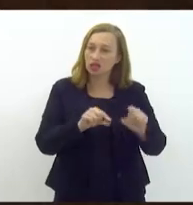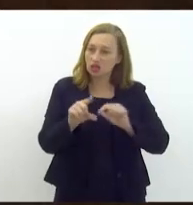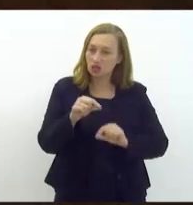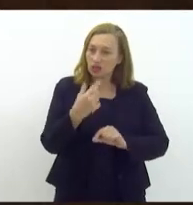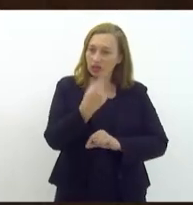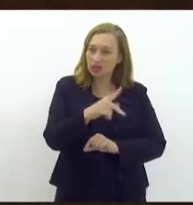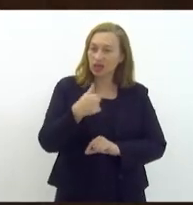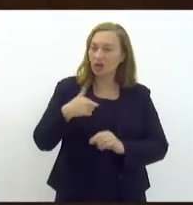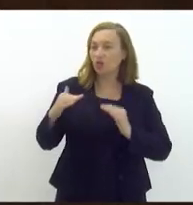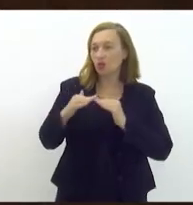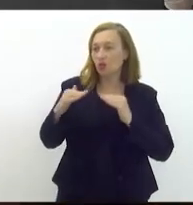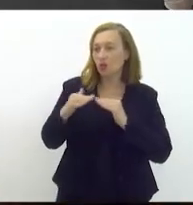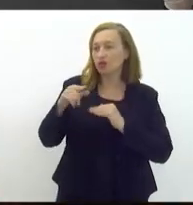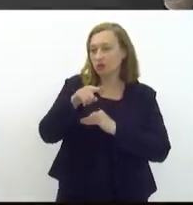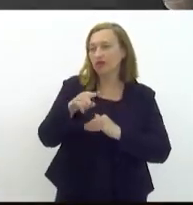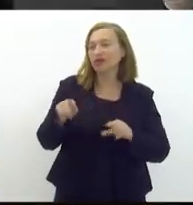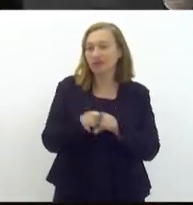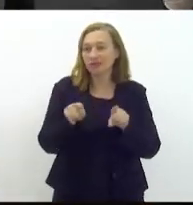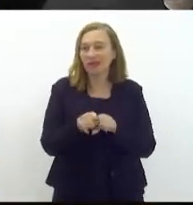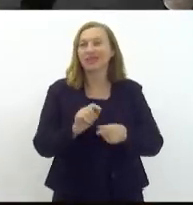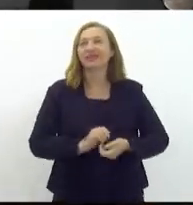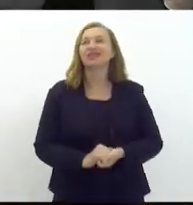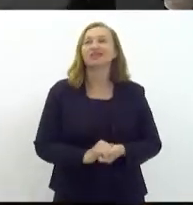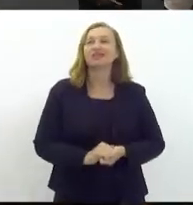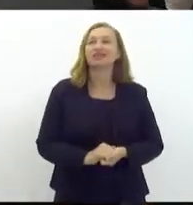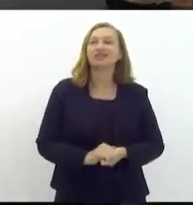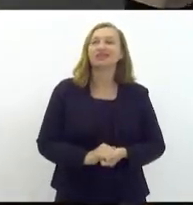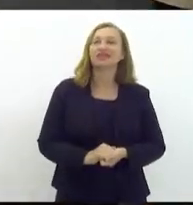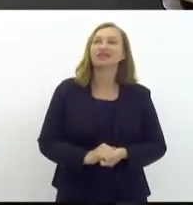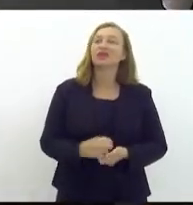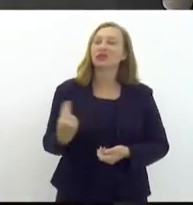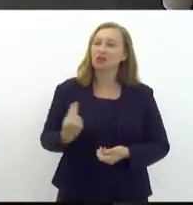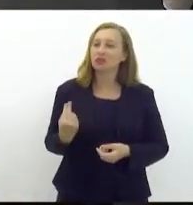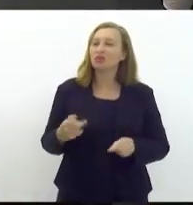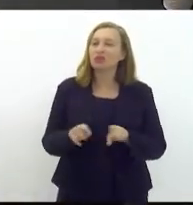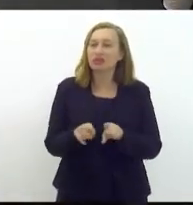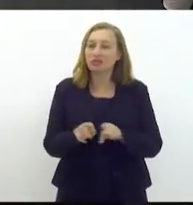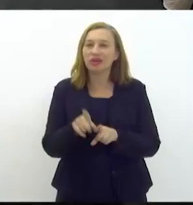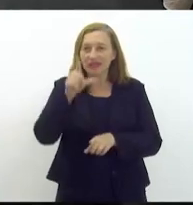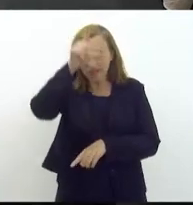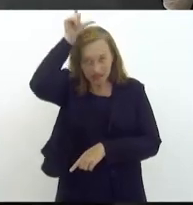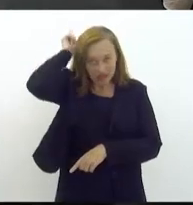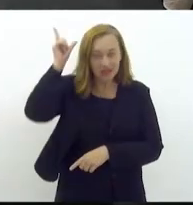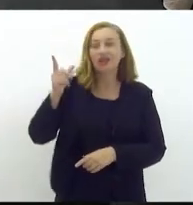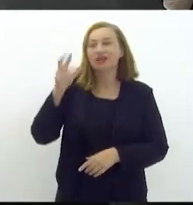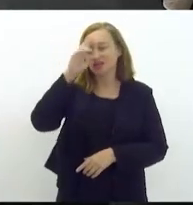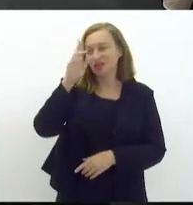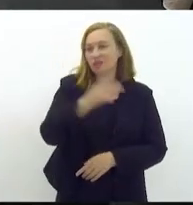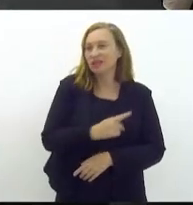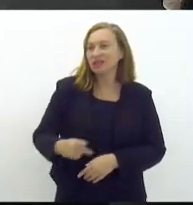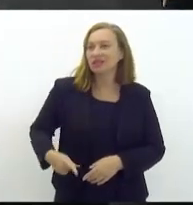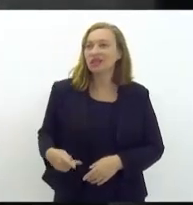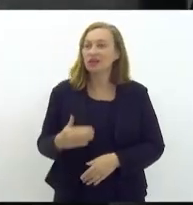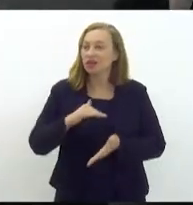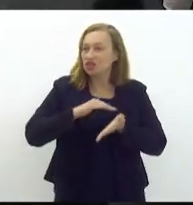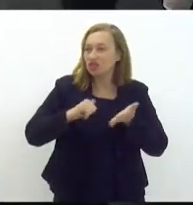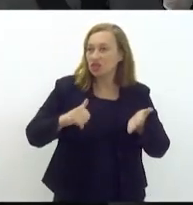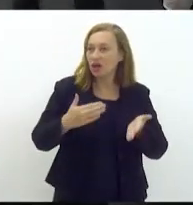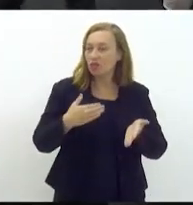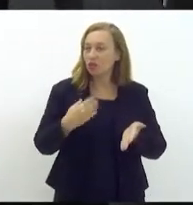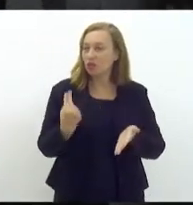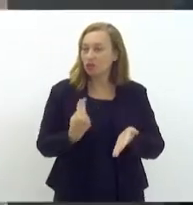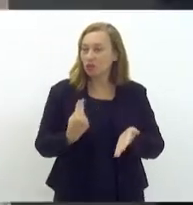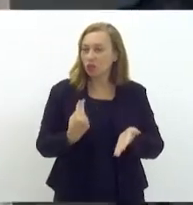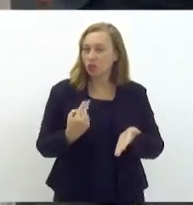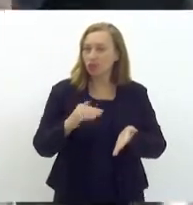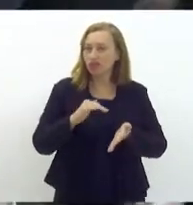concordo com ele. E a coautoria do deputado Luiz Paulo também. Presidente, se a senhora puder tirar o meu nome de autor e